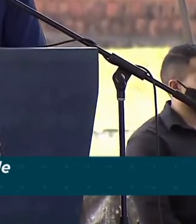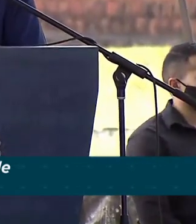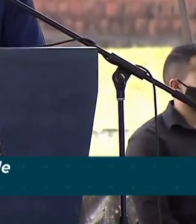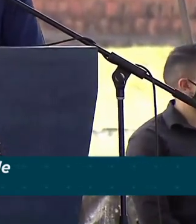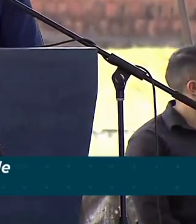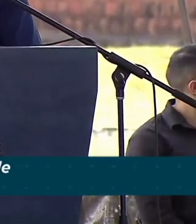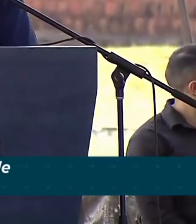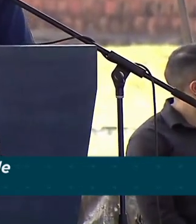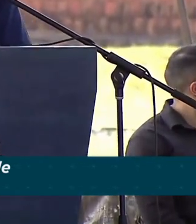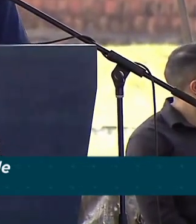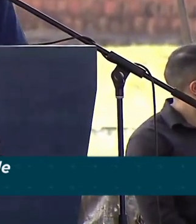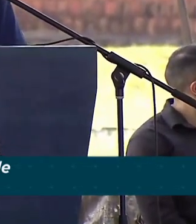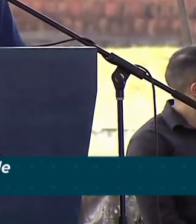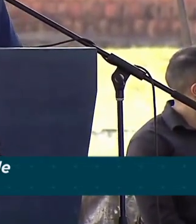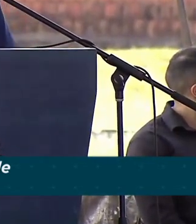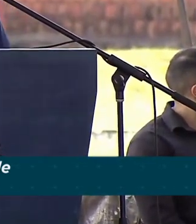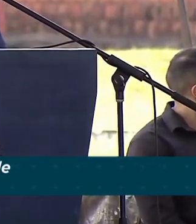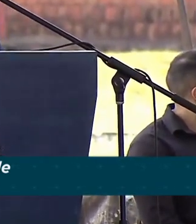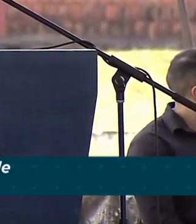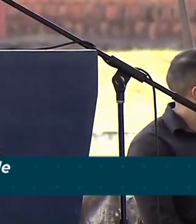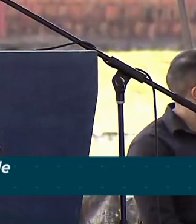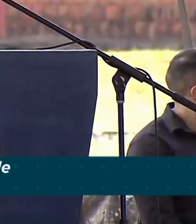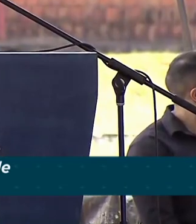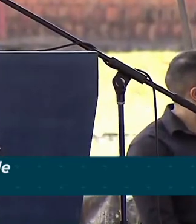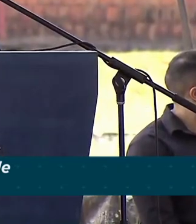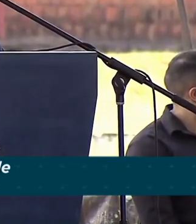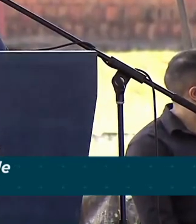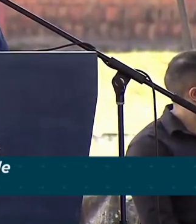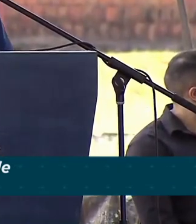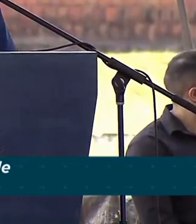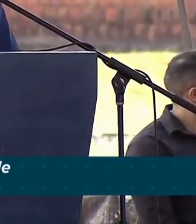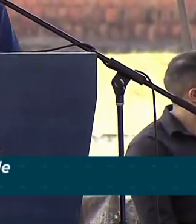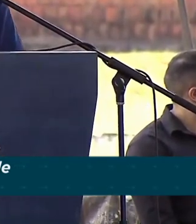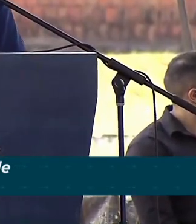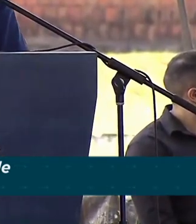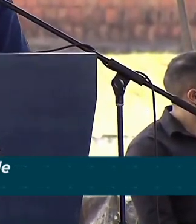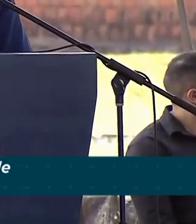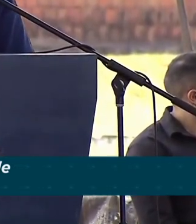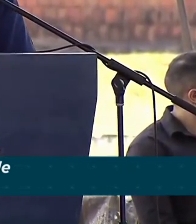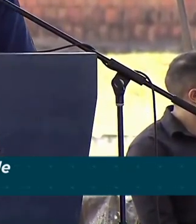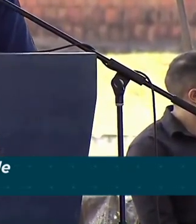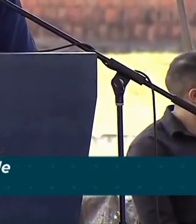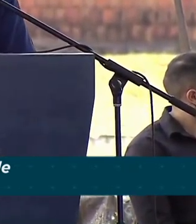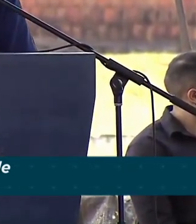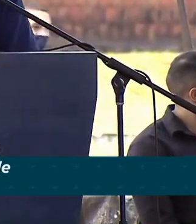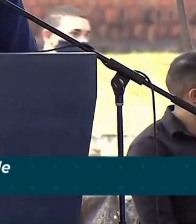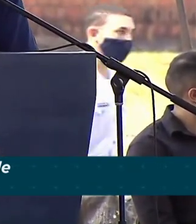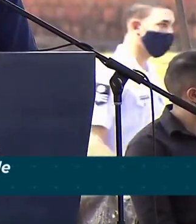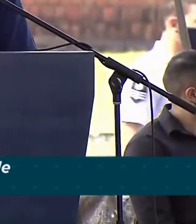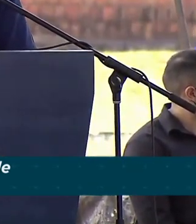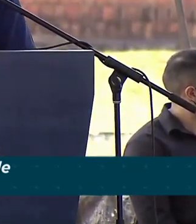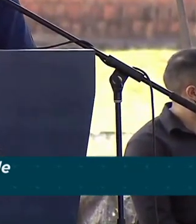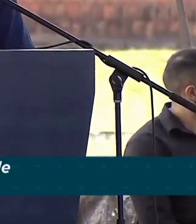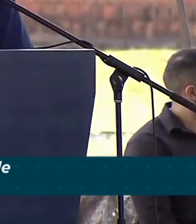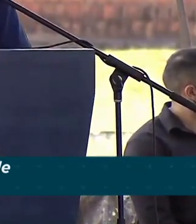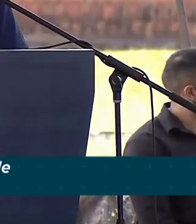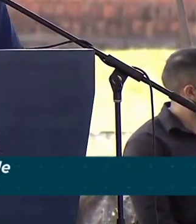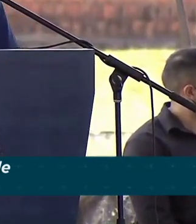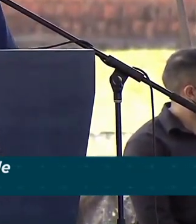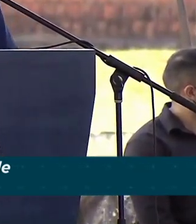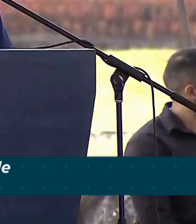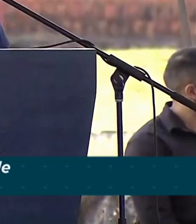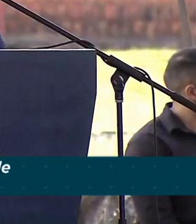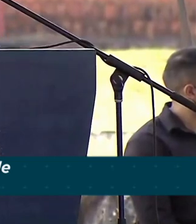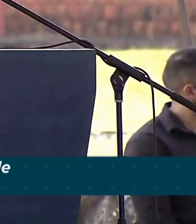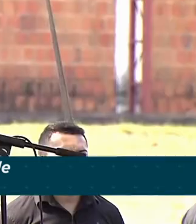de maio para cá, não só a PF, bem como a PRF vem batendo recordes de apreensão de drogas e